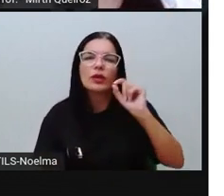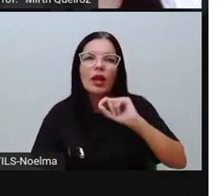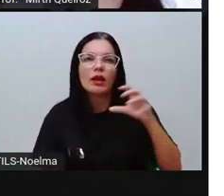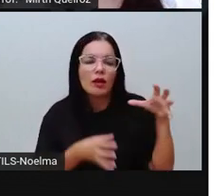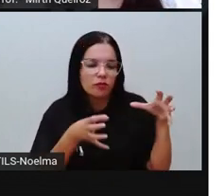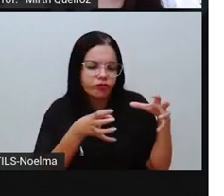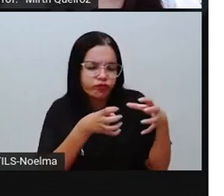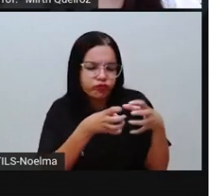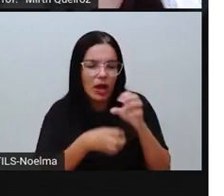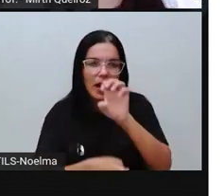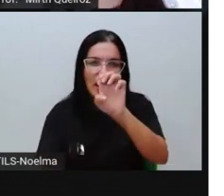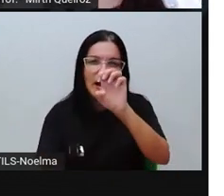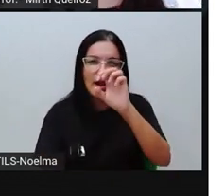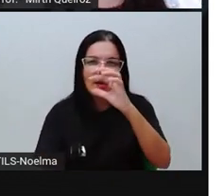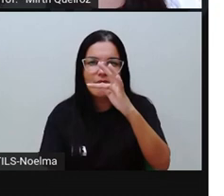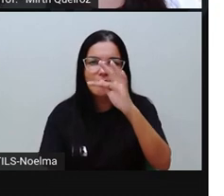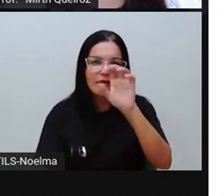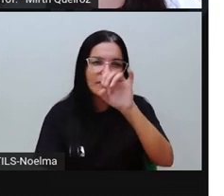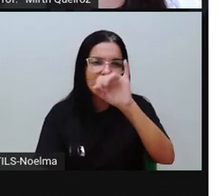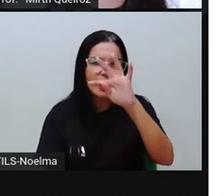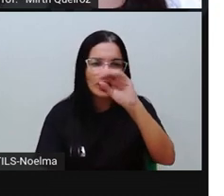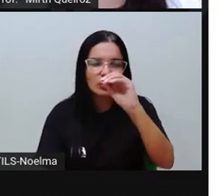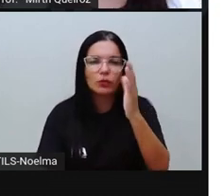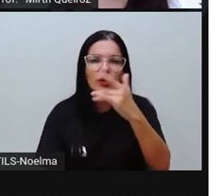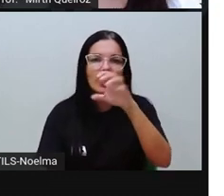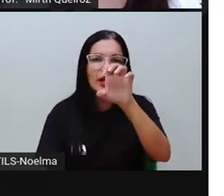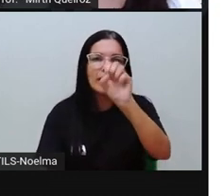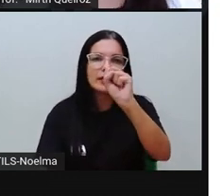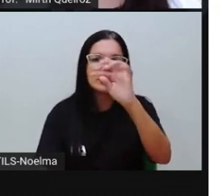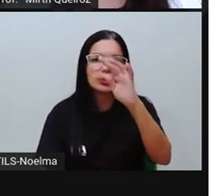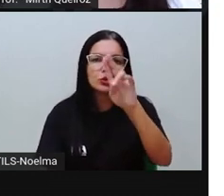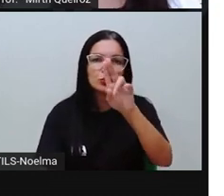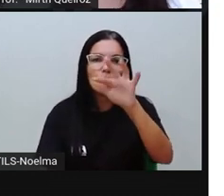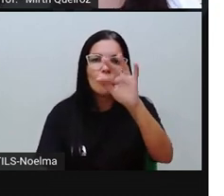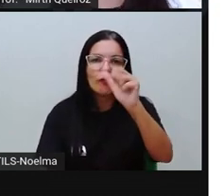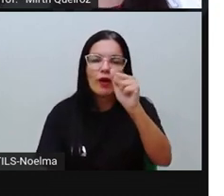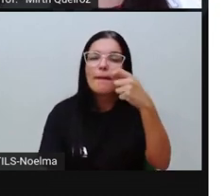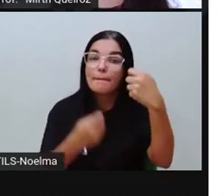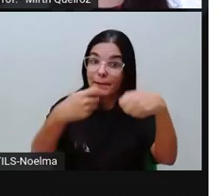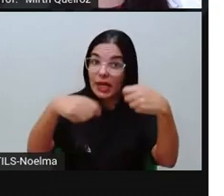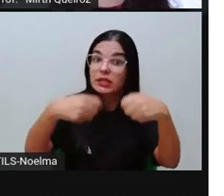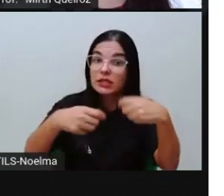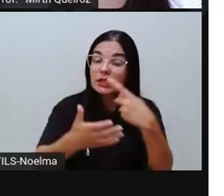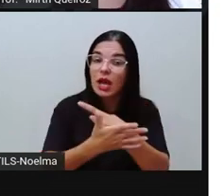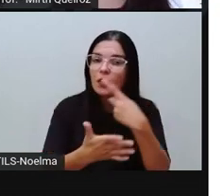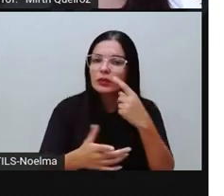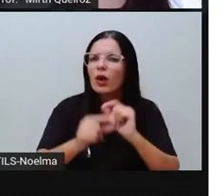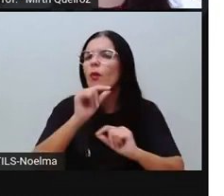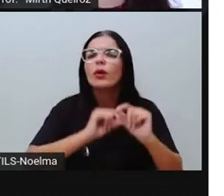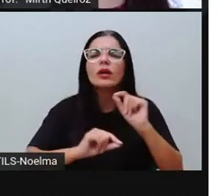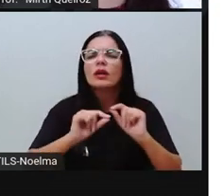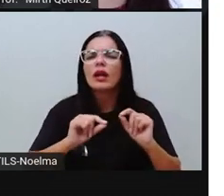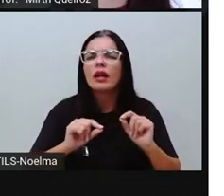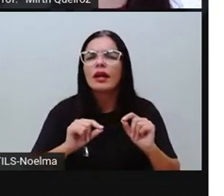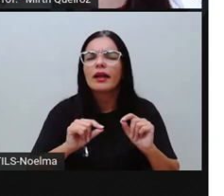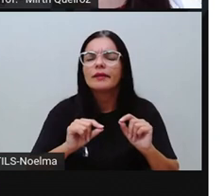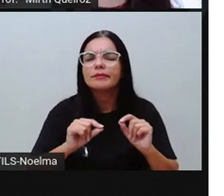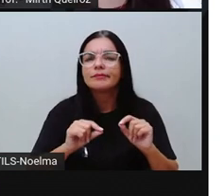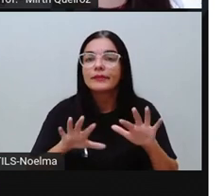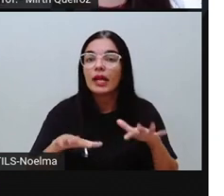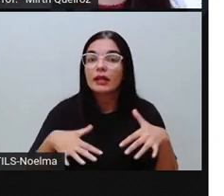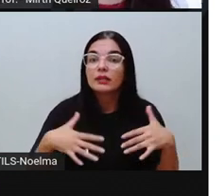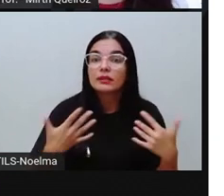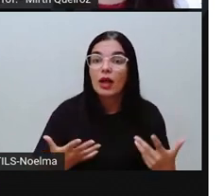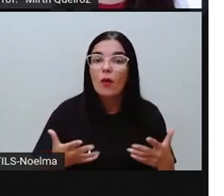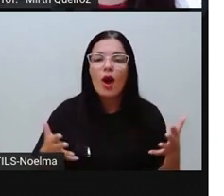estufa é ruim, mas não é. O efeito estufa, ele é necessário, ele tem que acontecer. O que é o efeito estufa? O efeito estufa